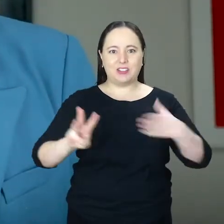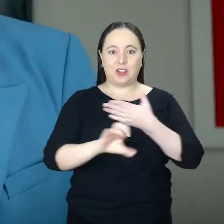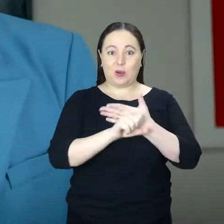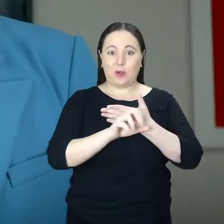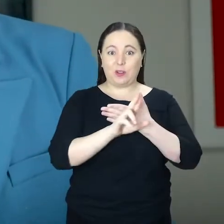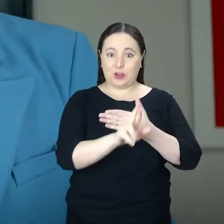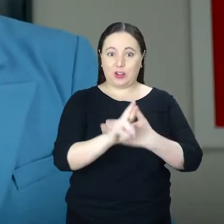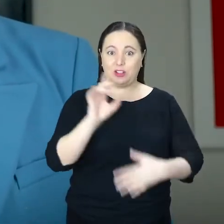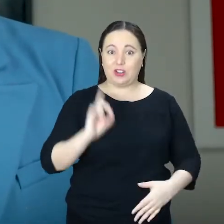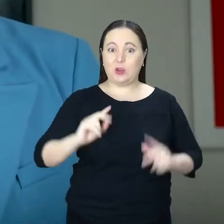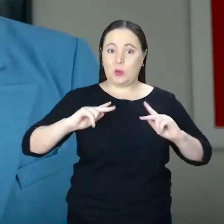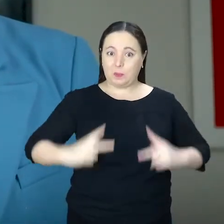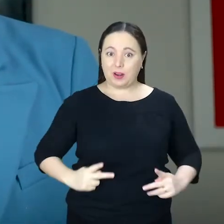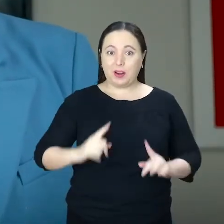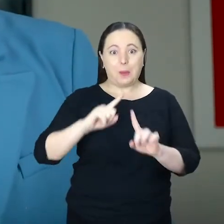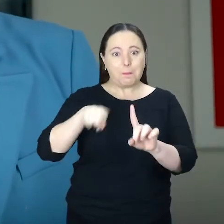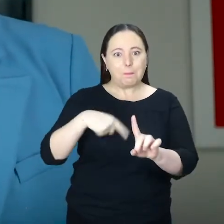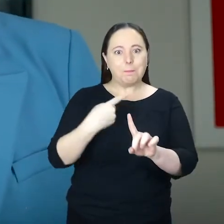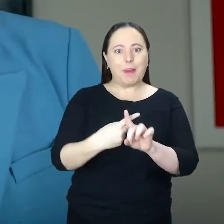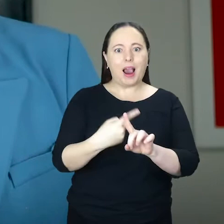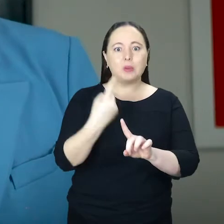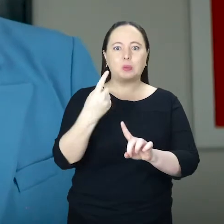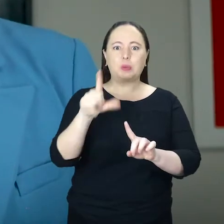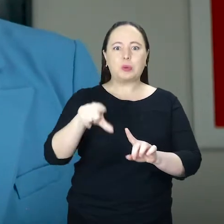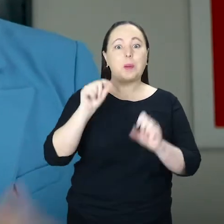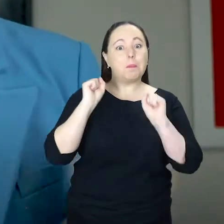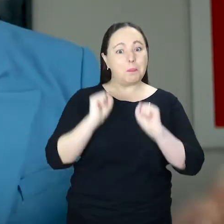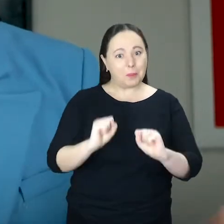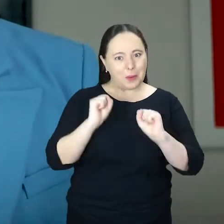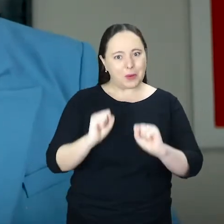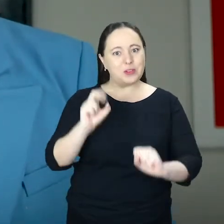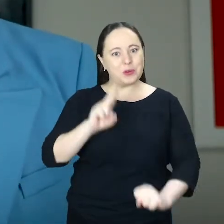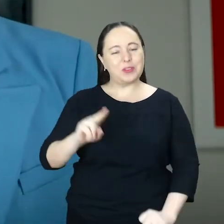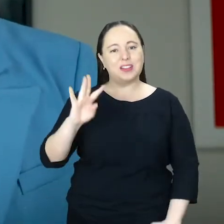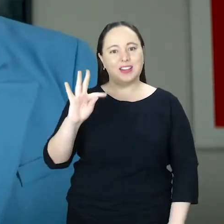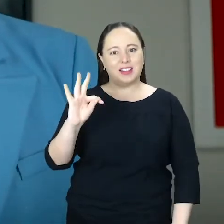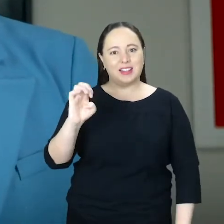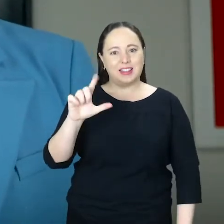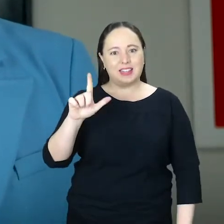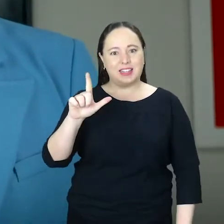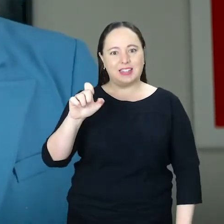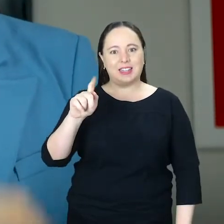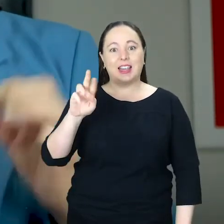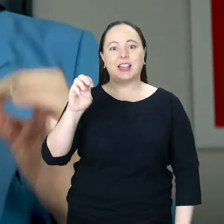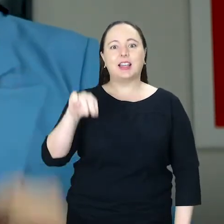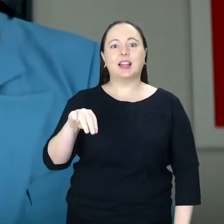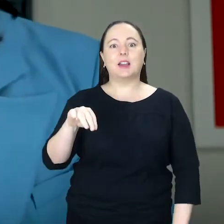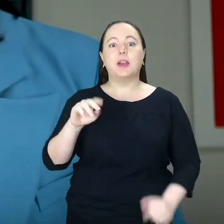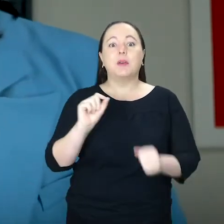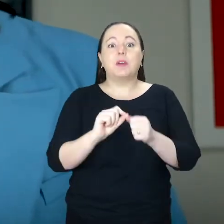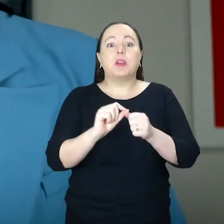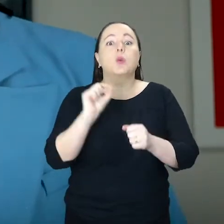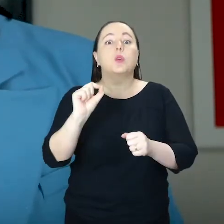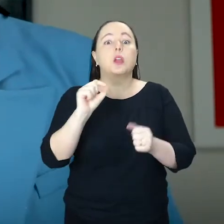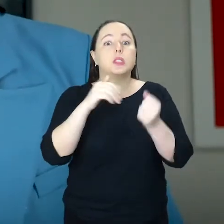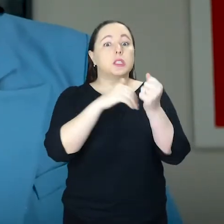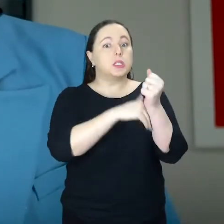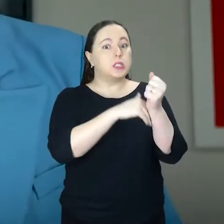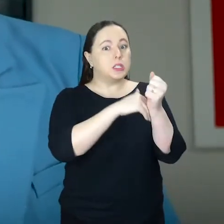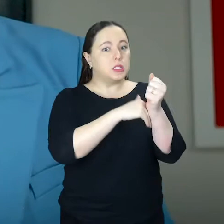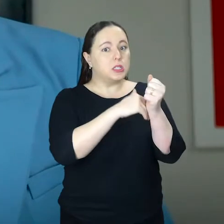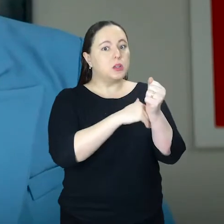Ouvidoria de Direitos Humanos, agora todo mundo tem mais essa opção para fazer em sigilo e com